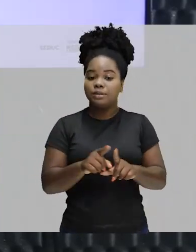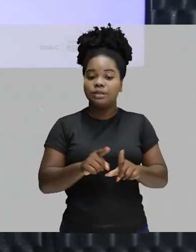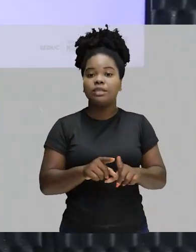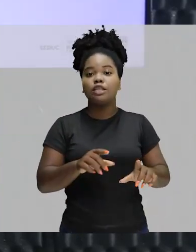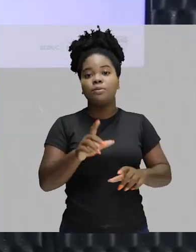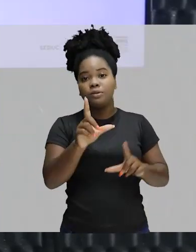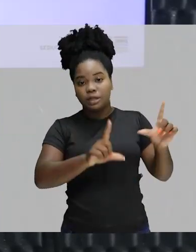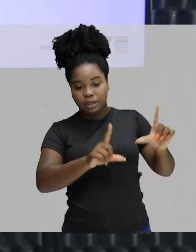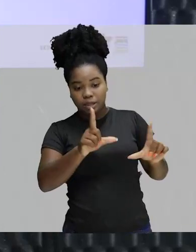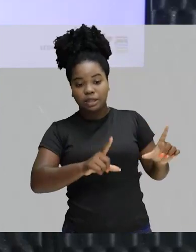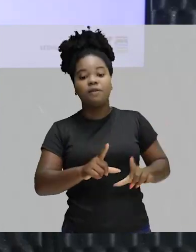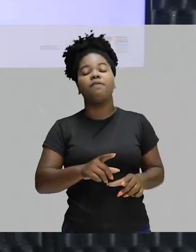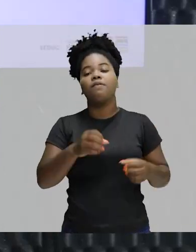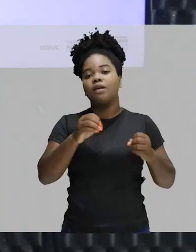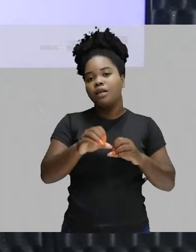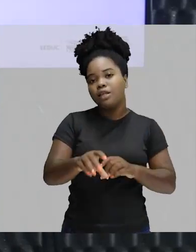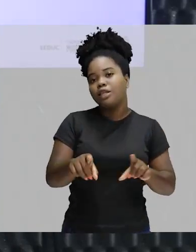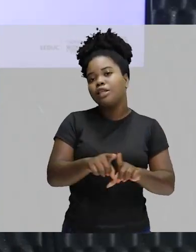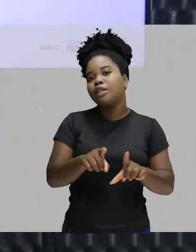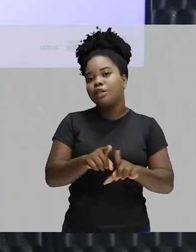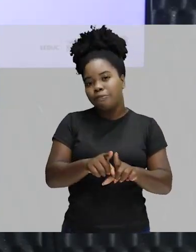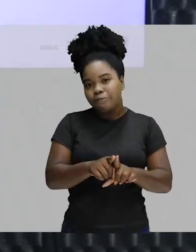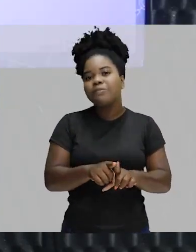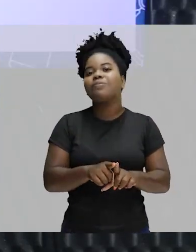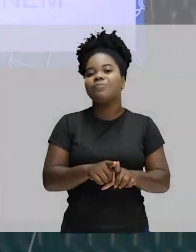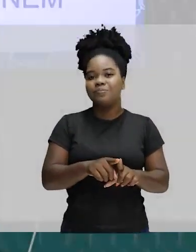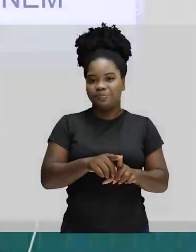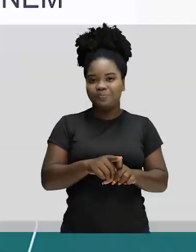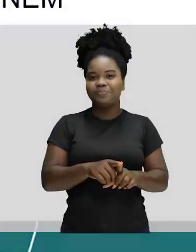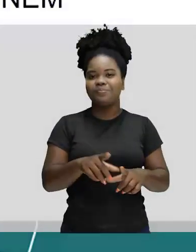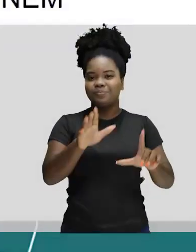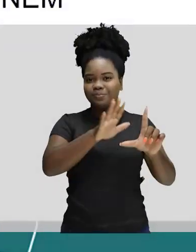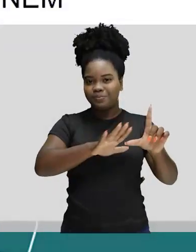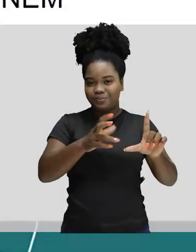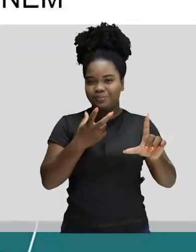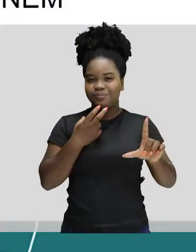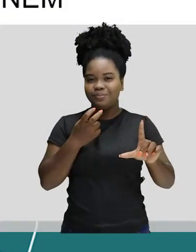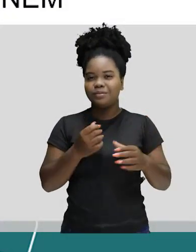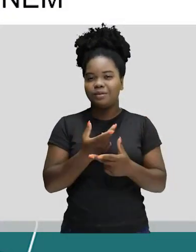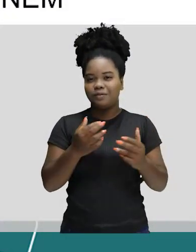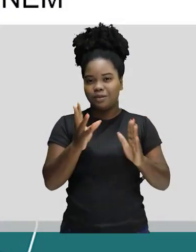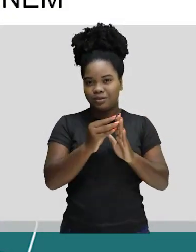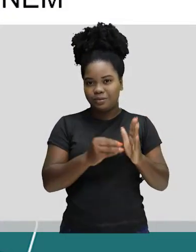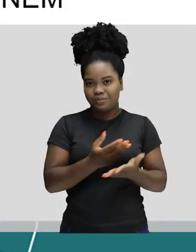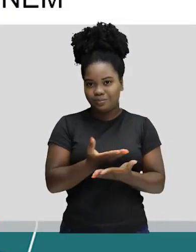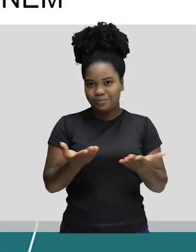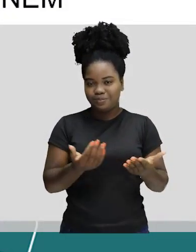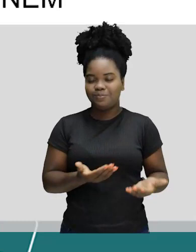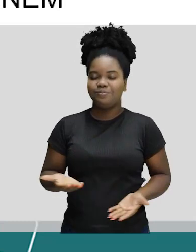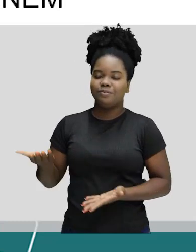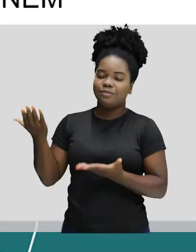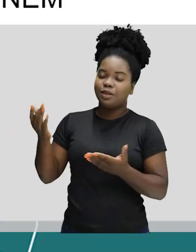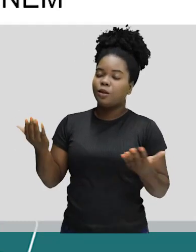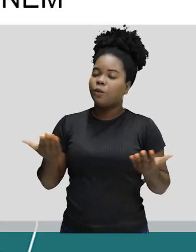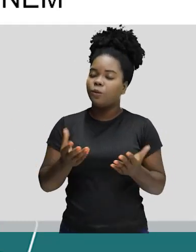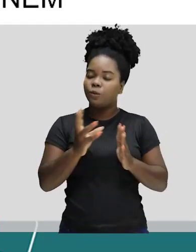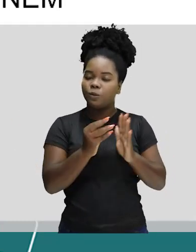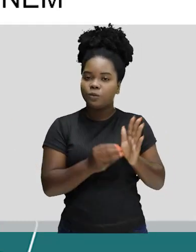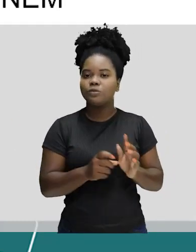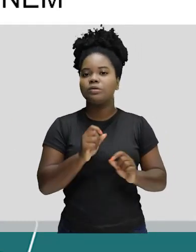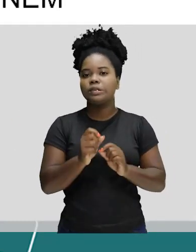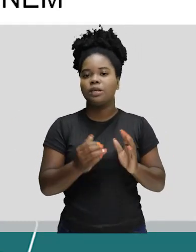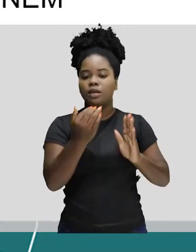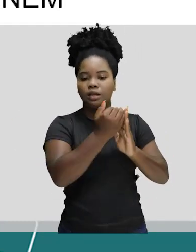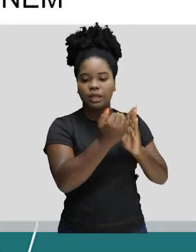Educação e no Portal do Estudante que tem muito conteúdo para vocês. Na aula de hoje vamos ver classe de palavras variáveis, o